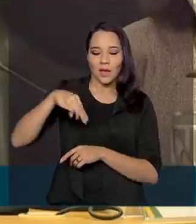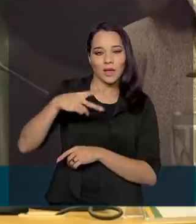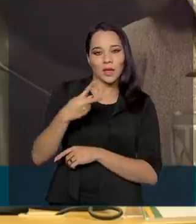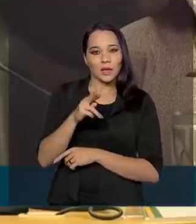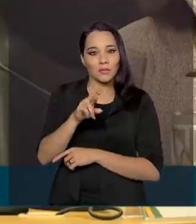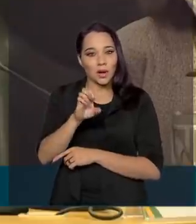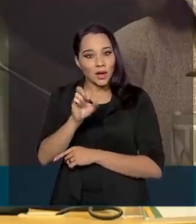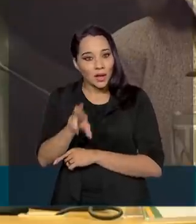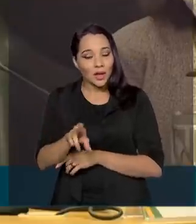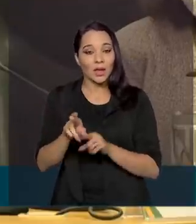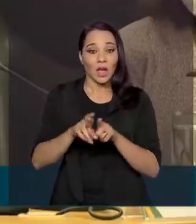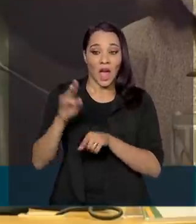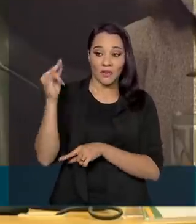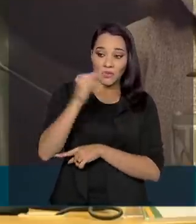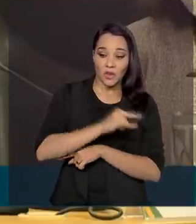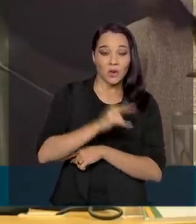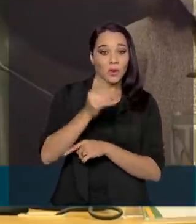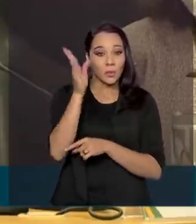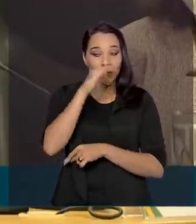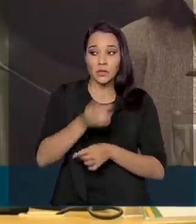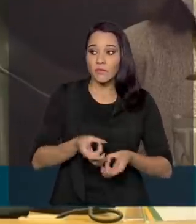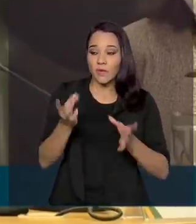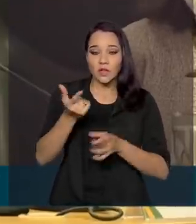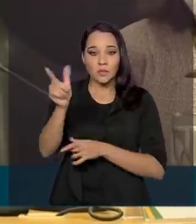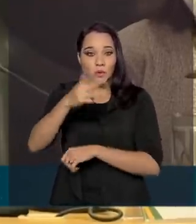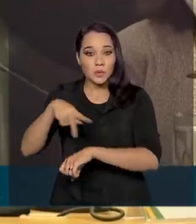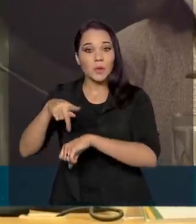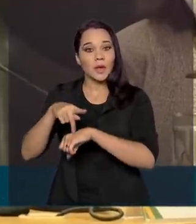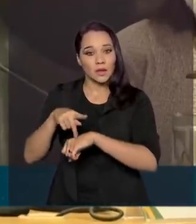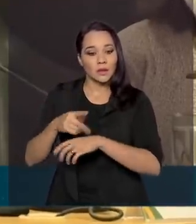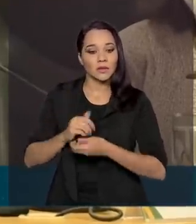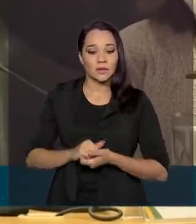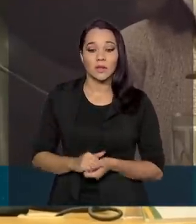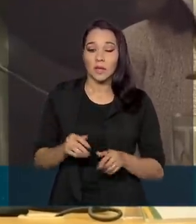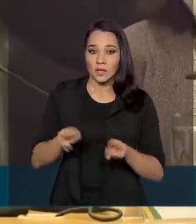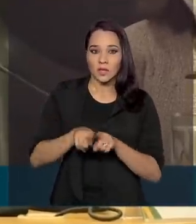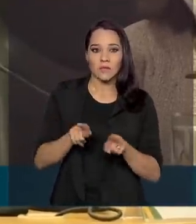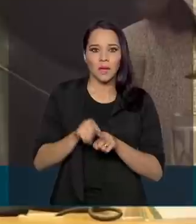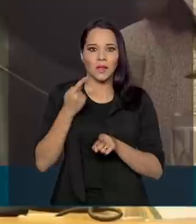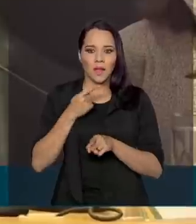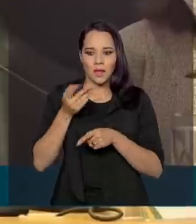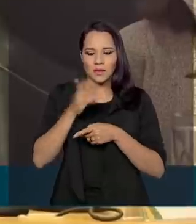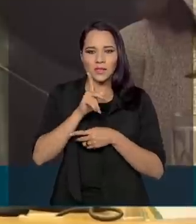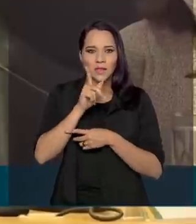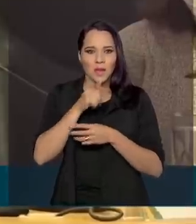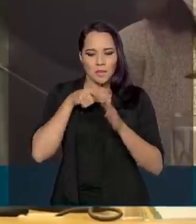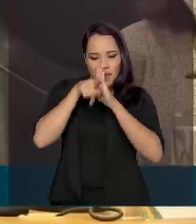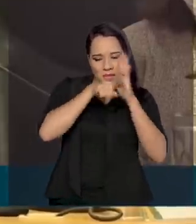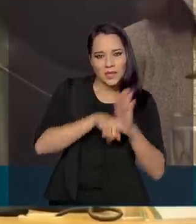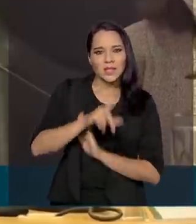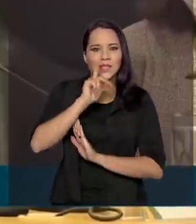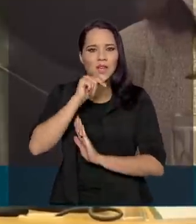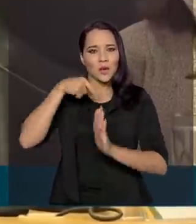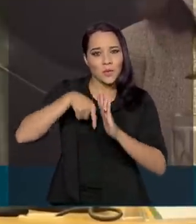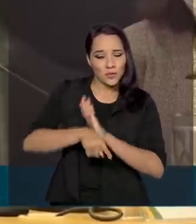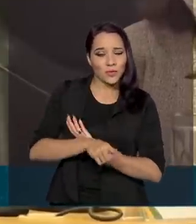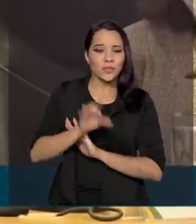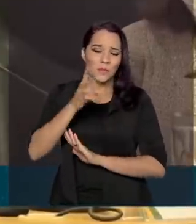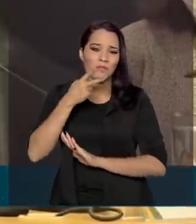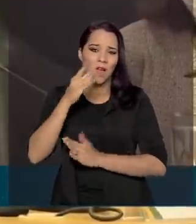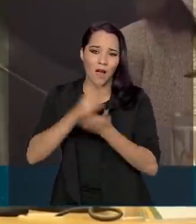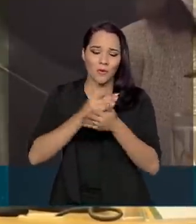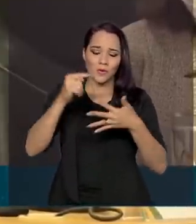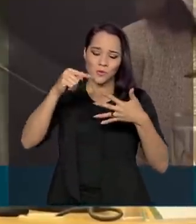aviões que o Brasil exporta e também na prospecção de águas profundas, para dizer alguns pontos que a ciência